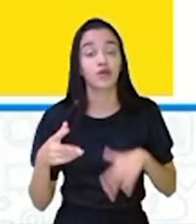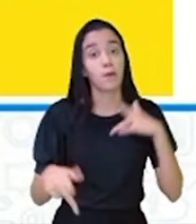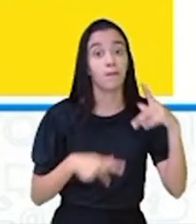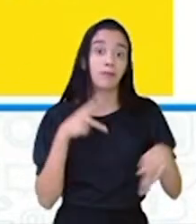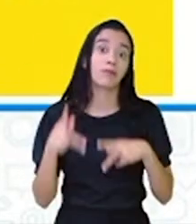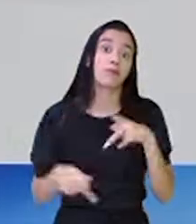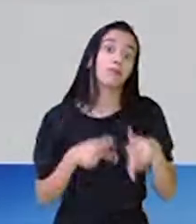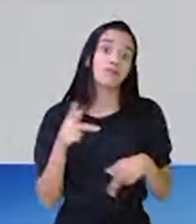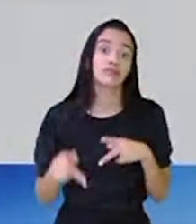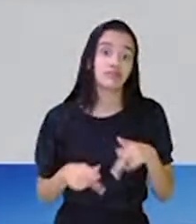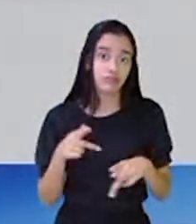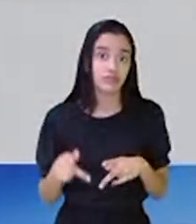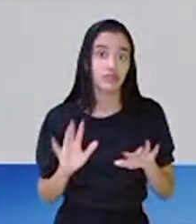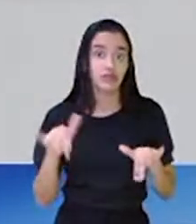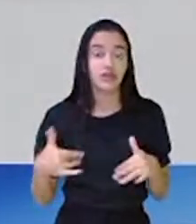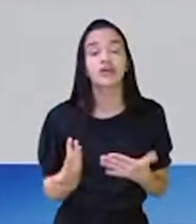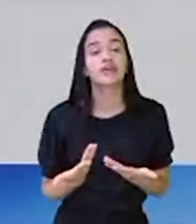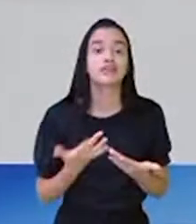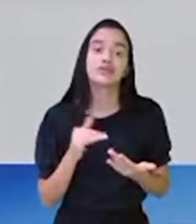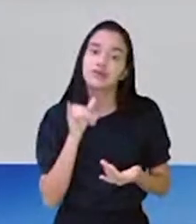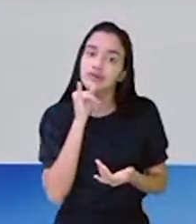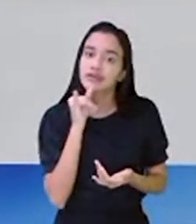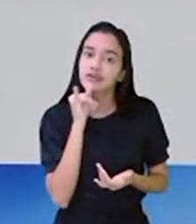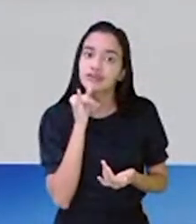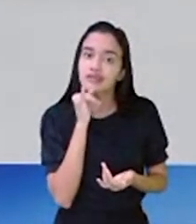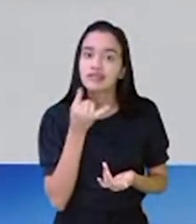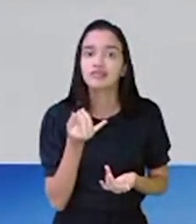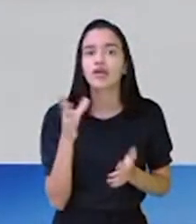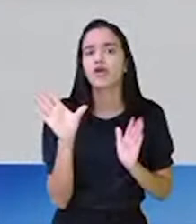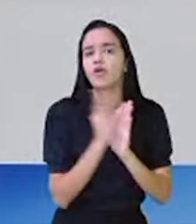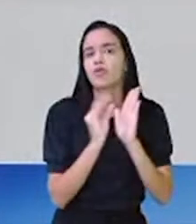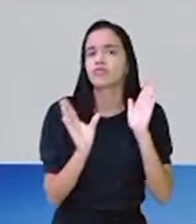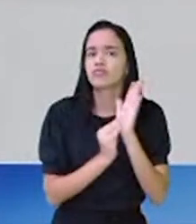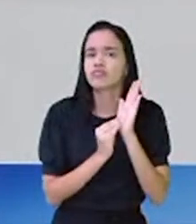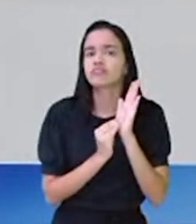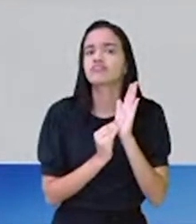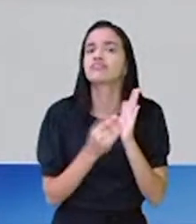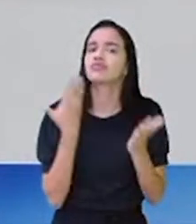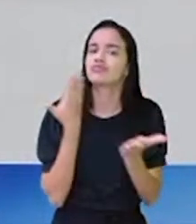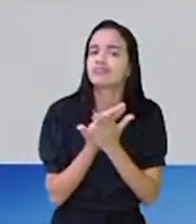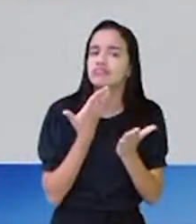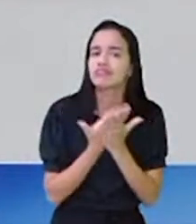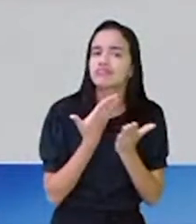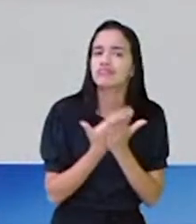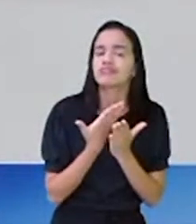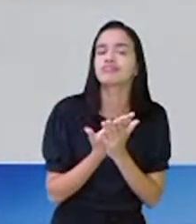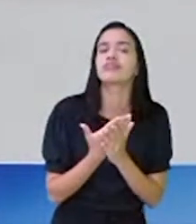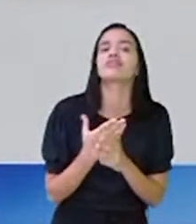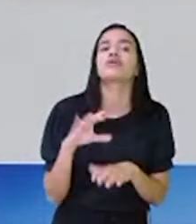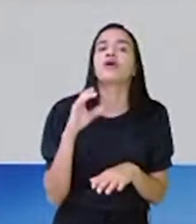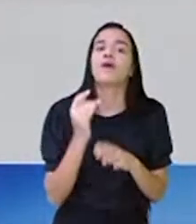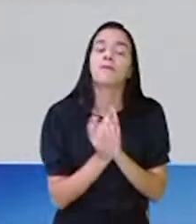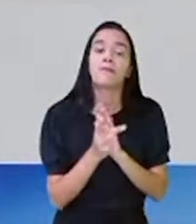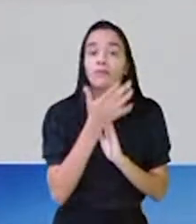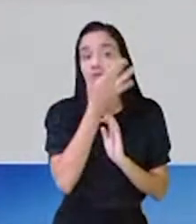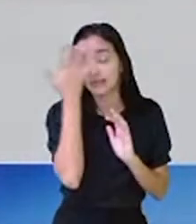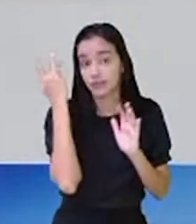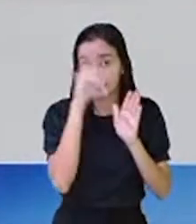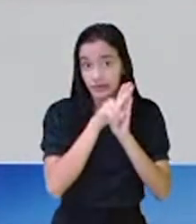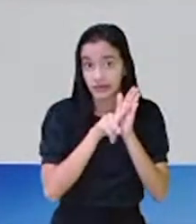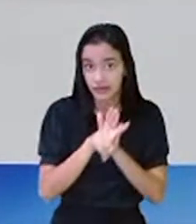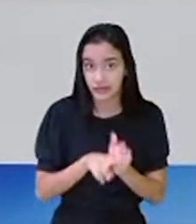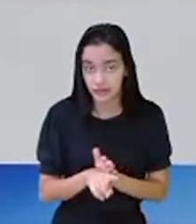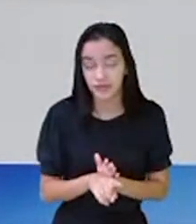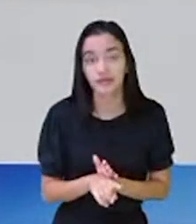Então, apesar de ele trazer, assim, um conteúdo que é estudado por pesquisadores, mas ele é